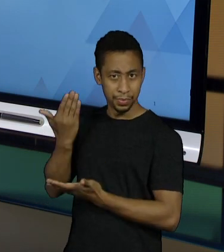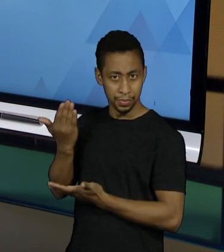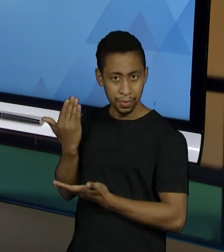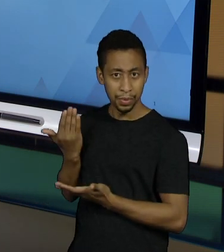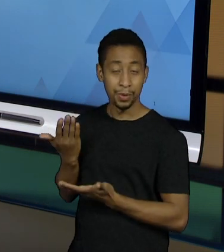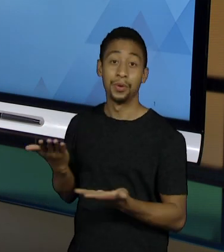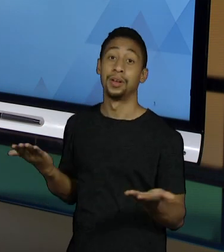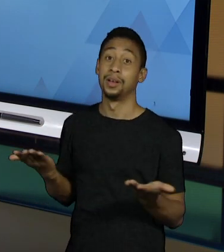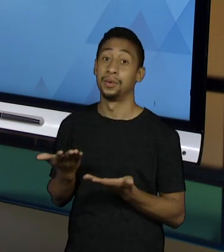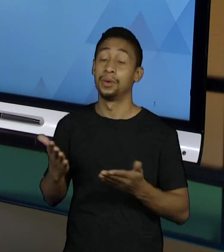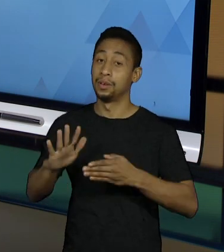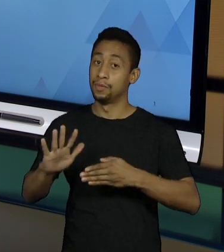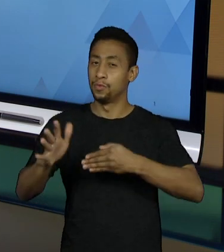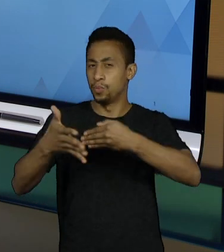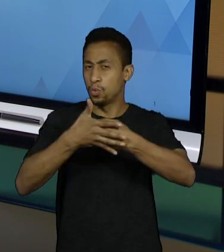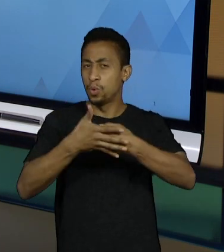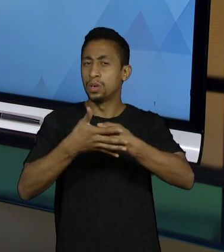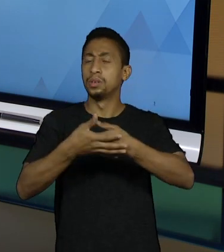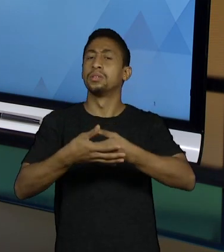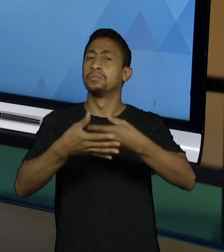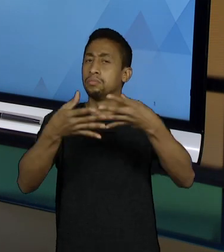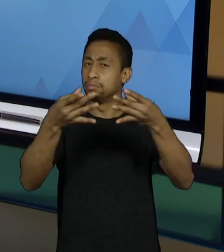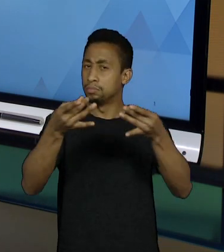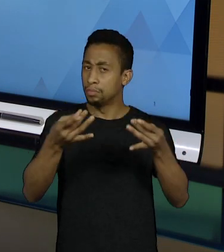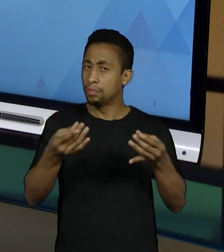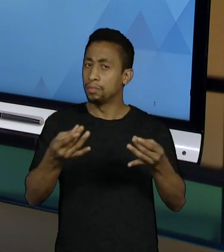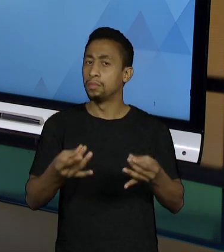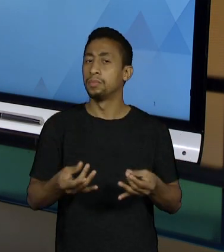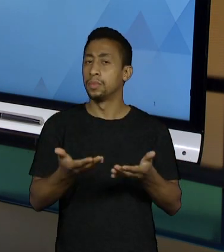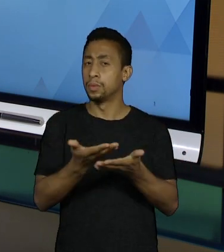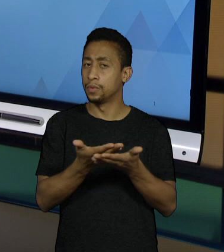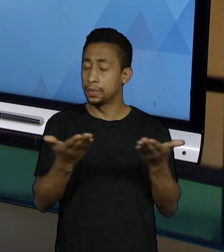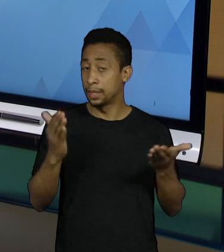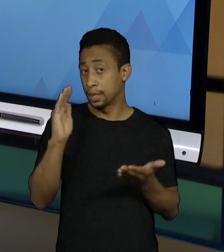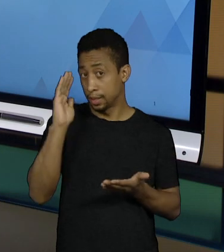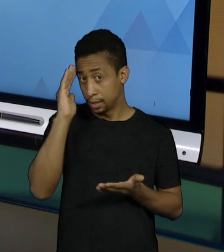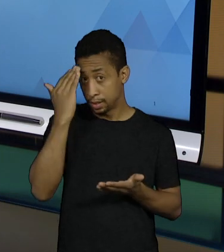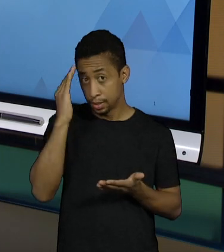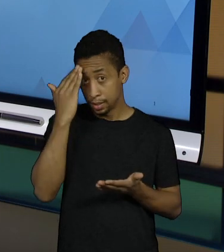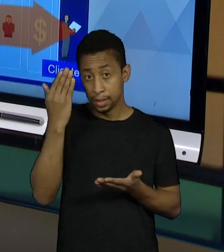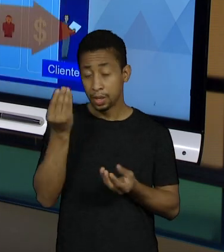um pouquinho, para a gente conhecer um pouco da estrutura de desenvolvimento de produto.